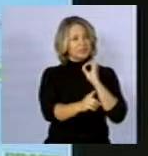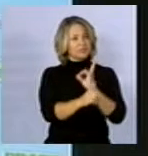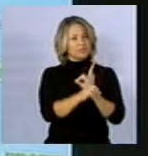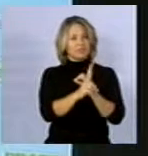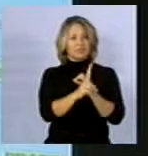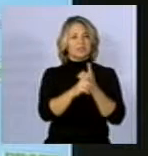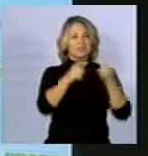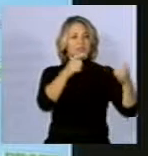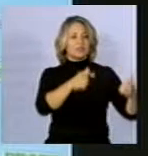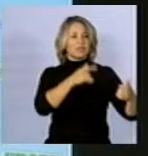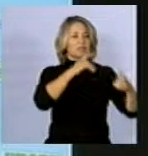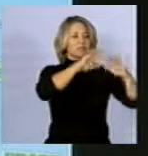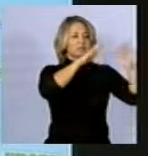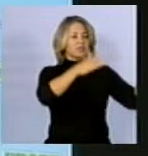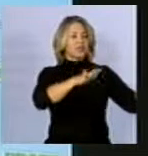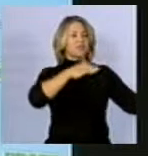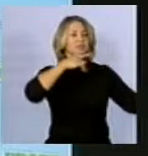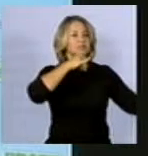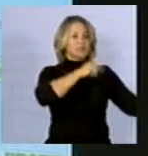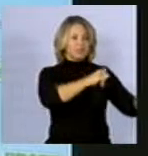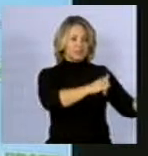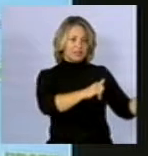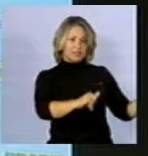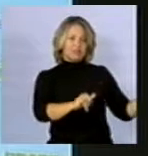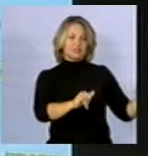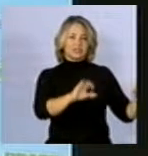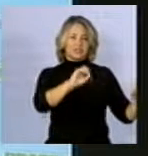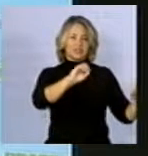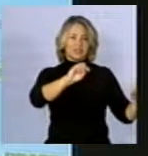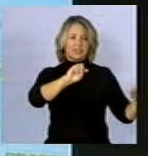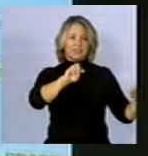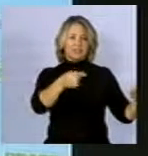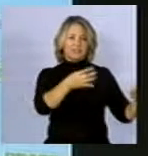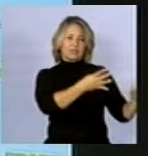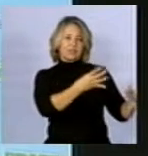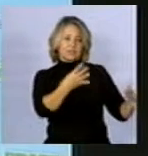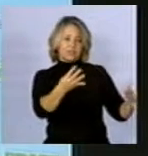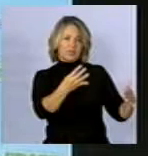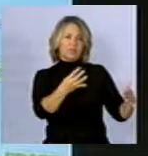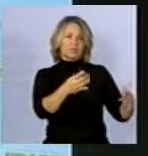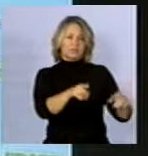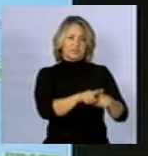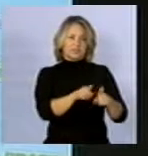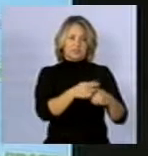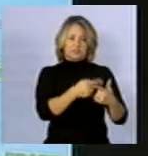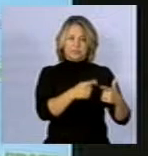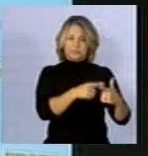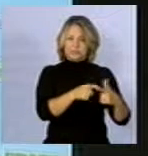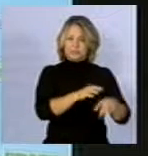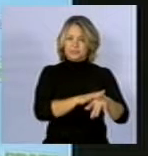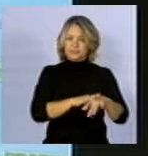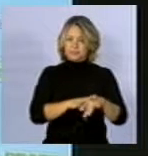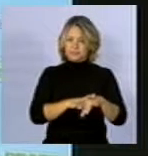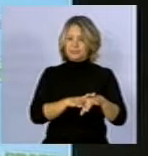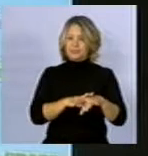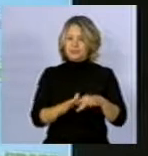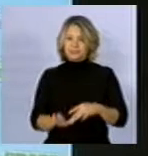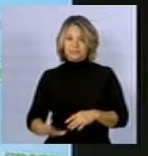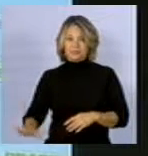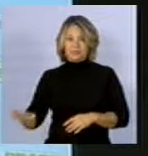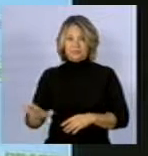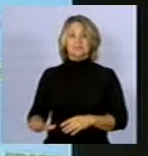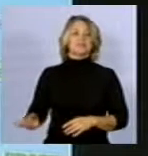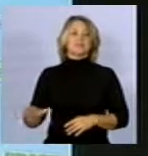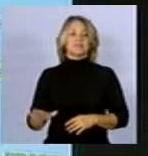campos magnéticos, maior ou igual a 0,4, principalmente os cânceres hematológicos infantis. A legislação brasileira serve